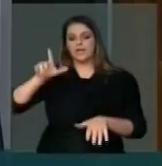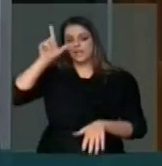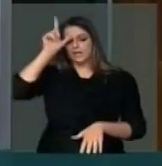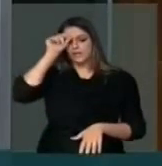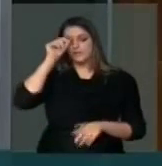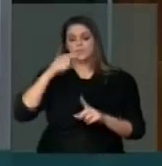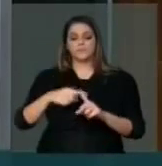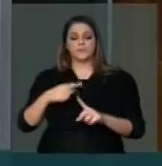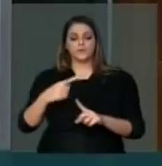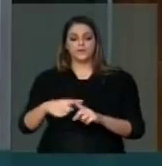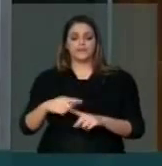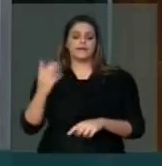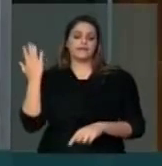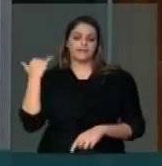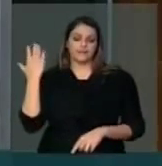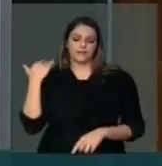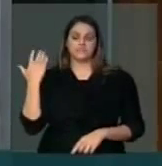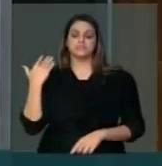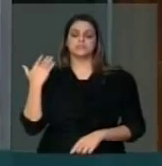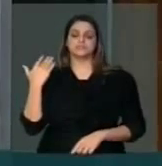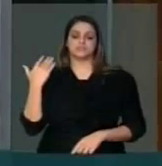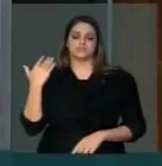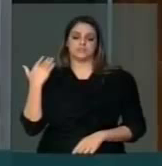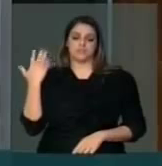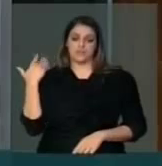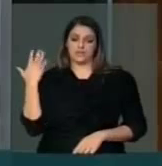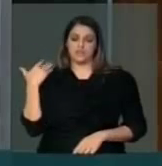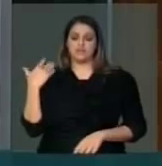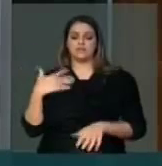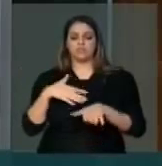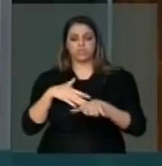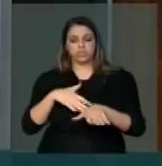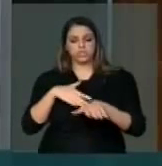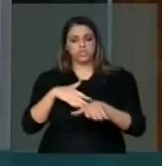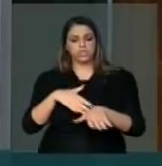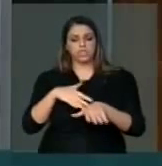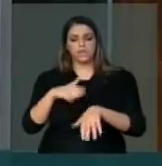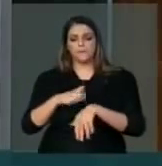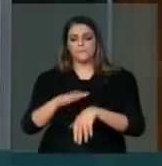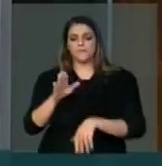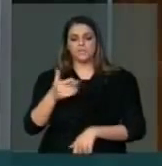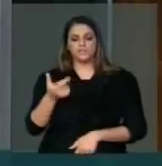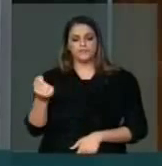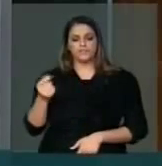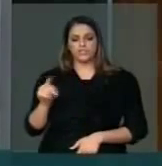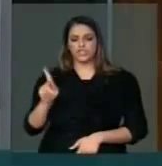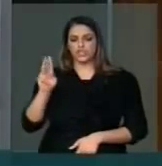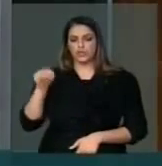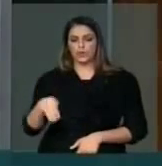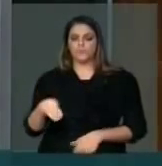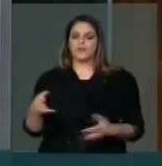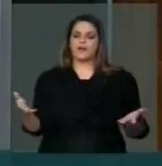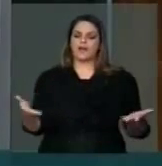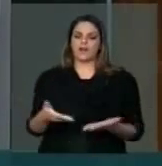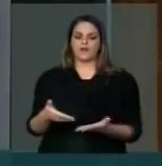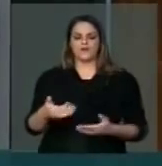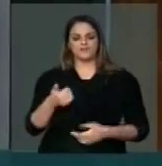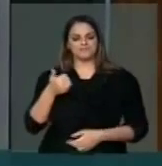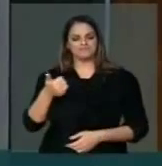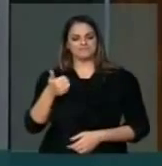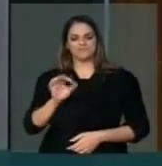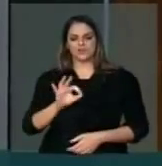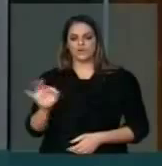ali se faziam congestionamentos de mais de 20 quilômetros. Portanto, fica aqui os